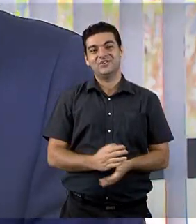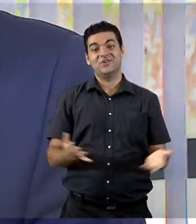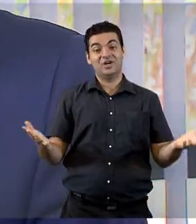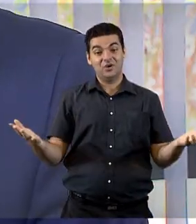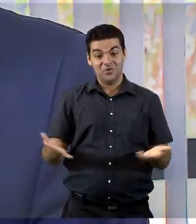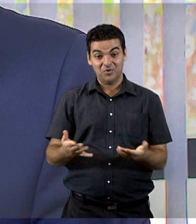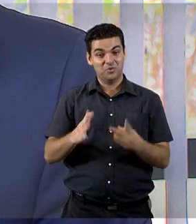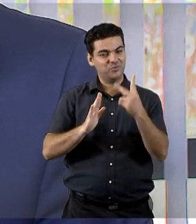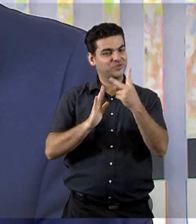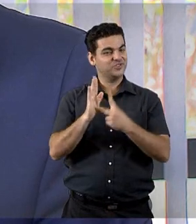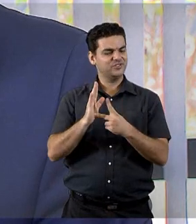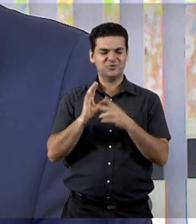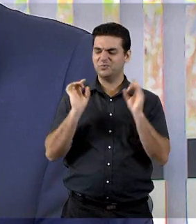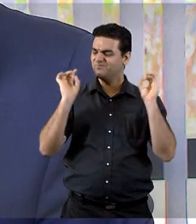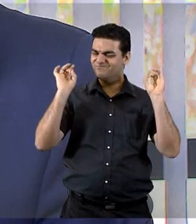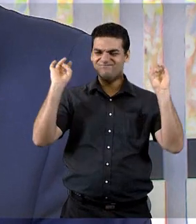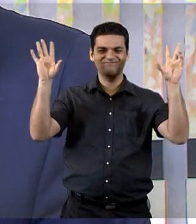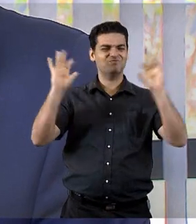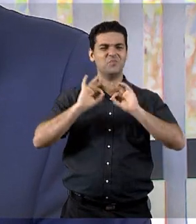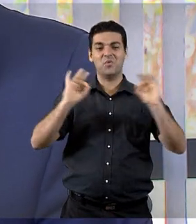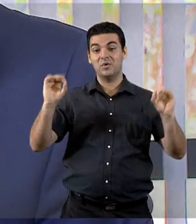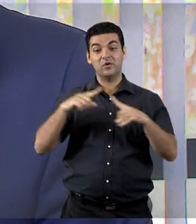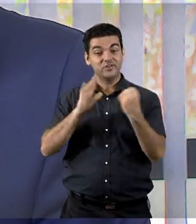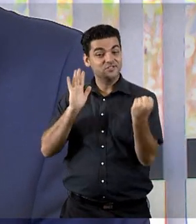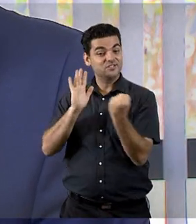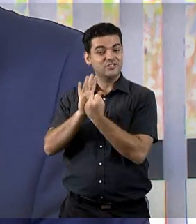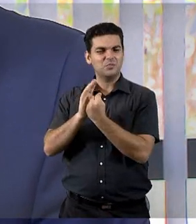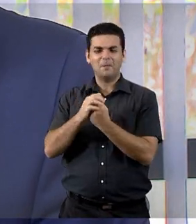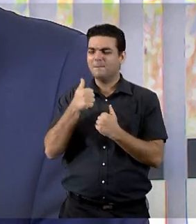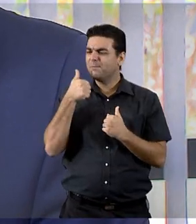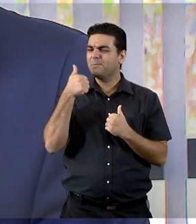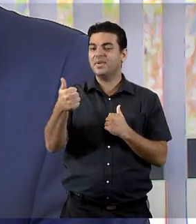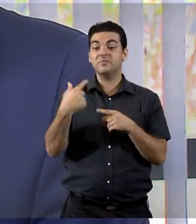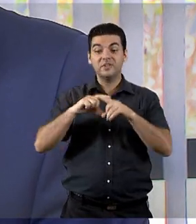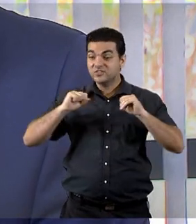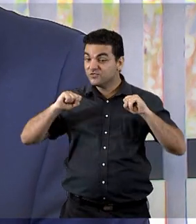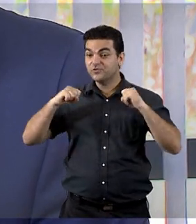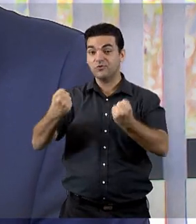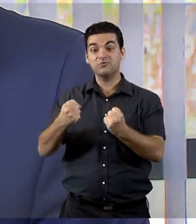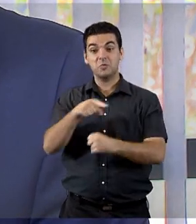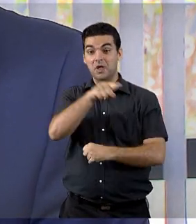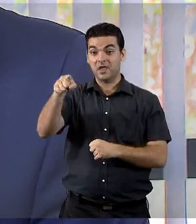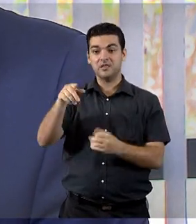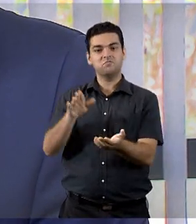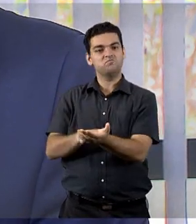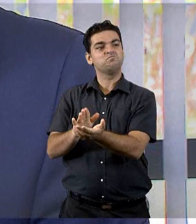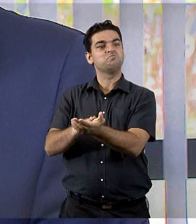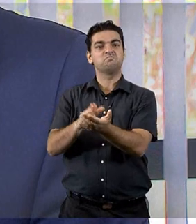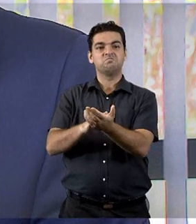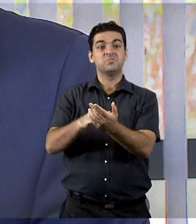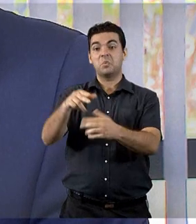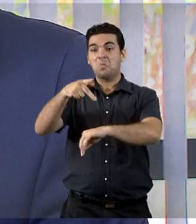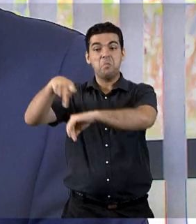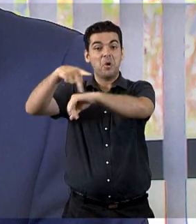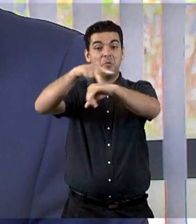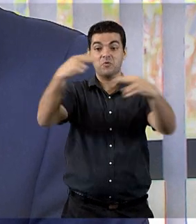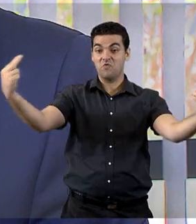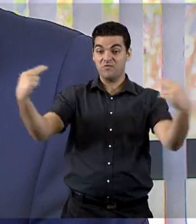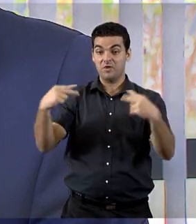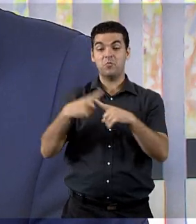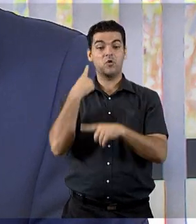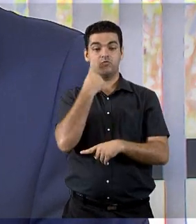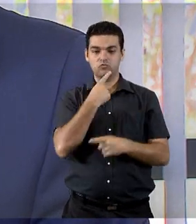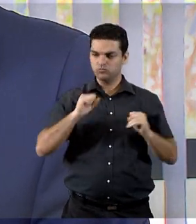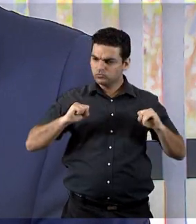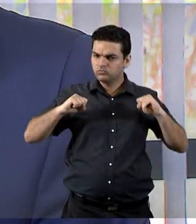a essa área o selo de boa prática e o reconhecimento nacional e internacional do grande trabalho que foi aqui